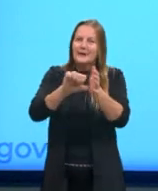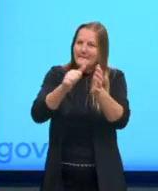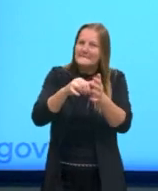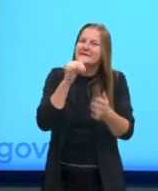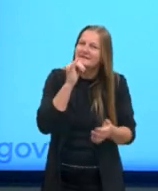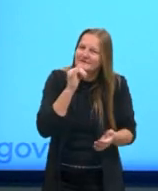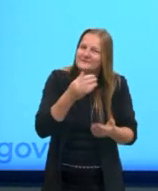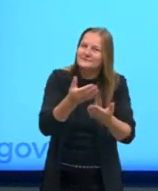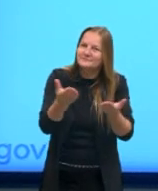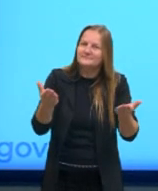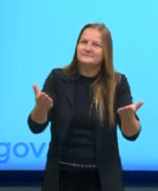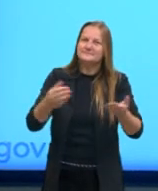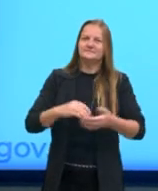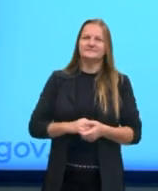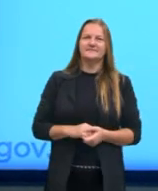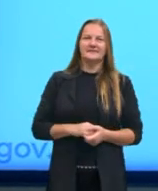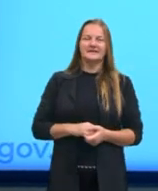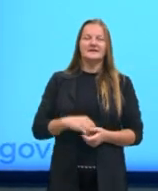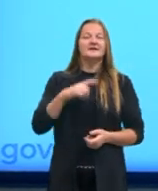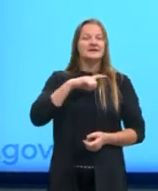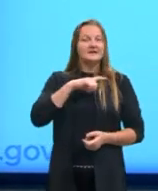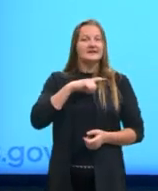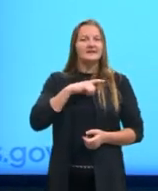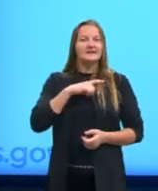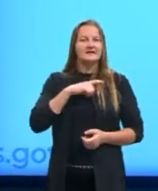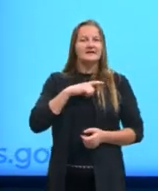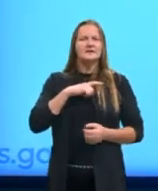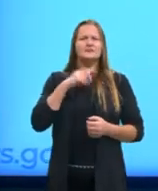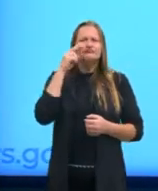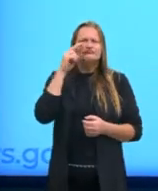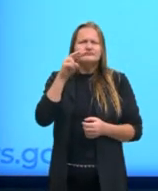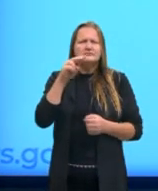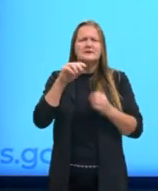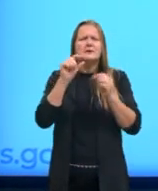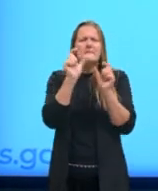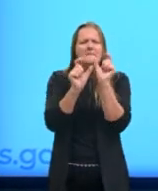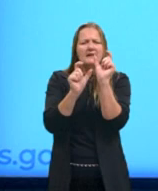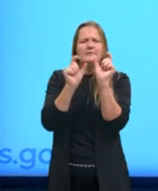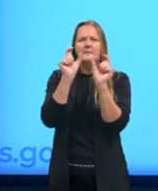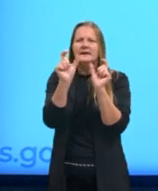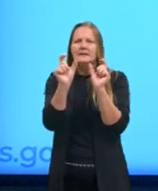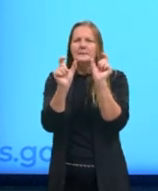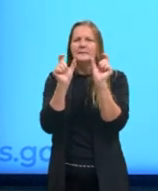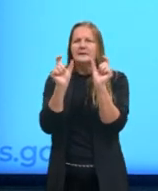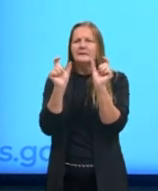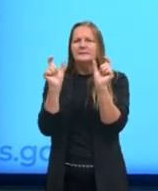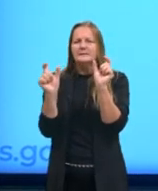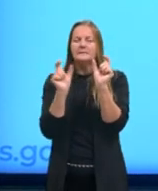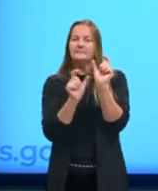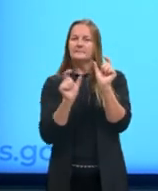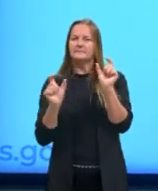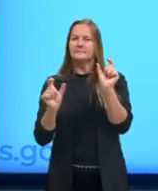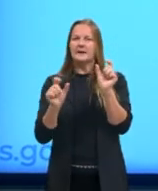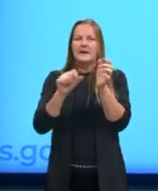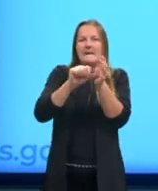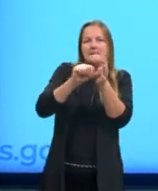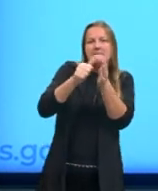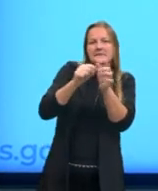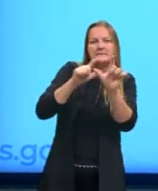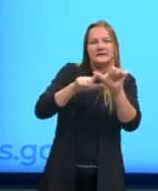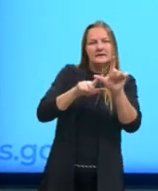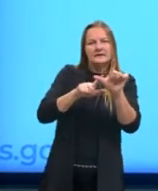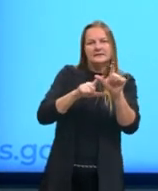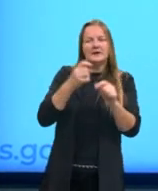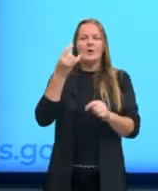que eu trouxe para vocês, a gente tem, se vocês repararem, todas as palavras, elas estão apenas com a primeira